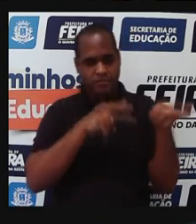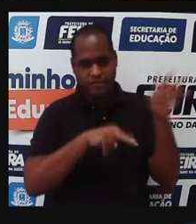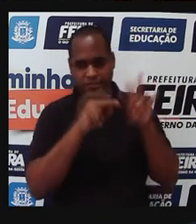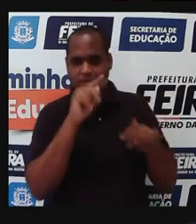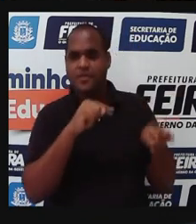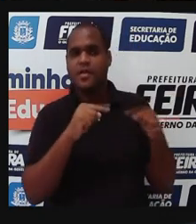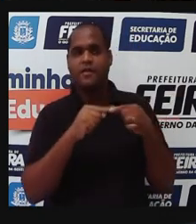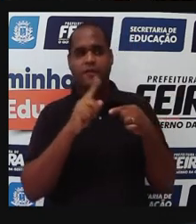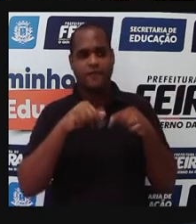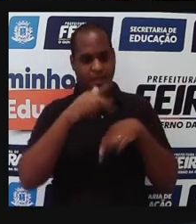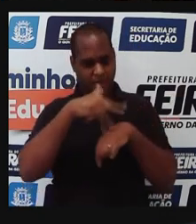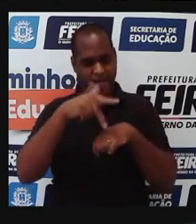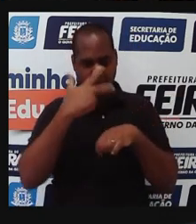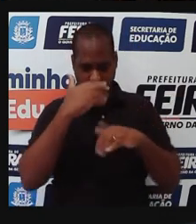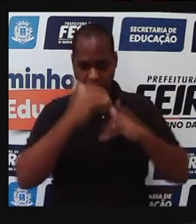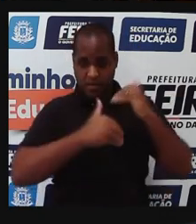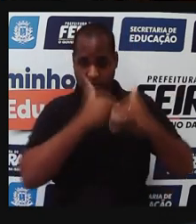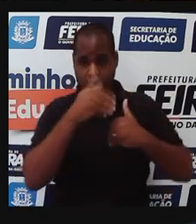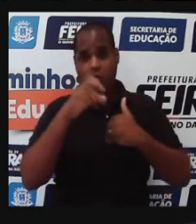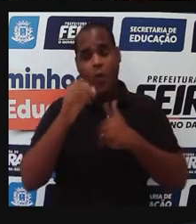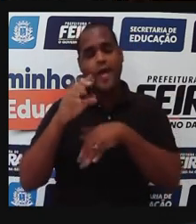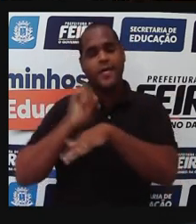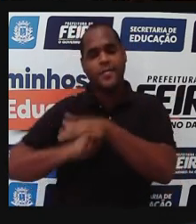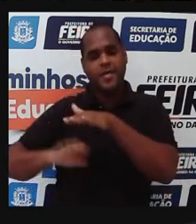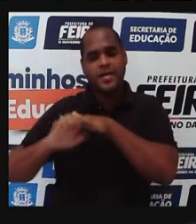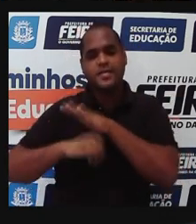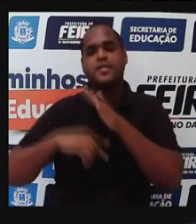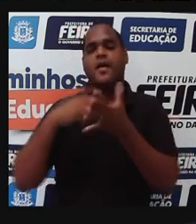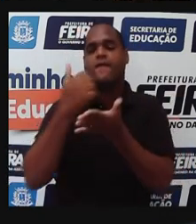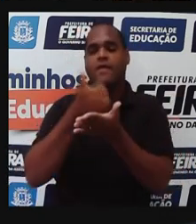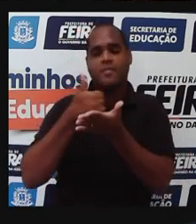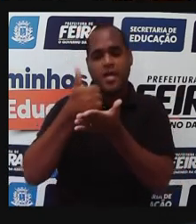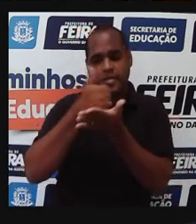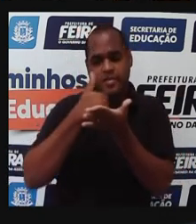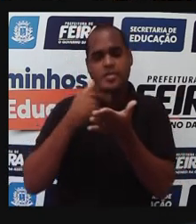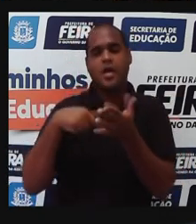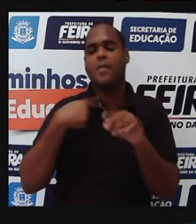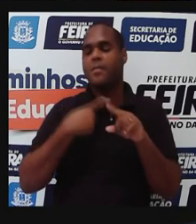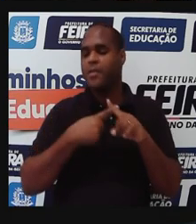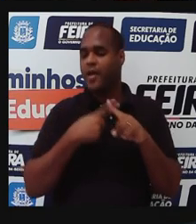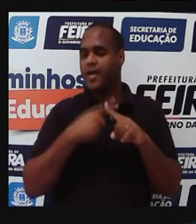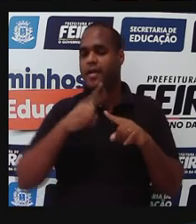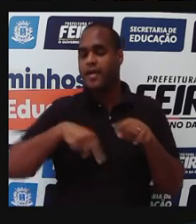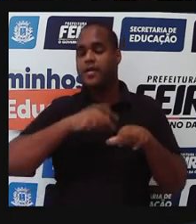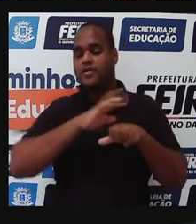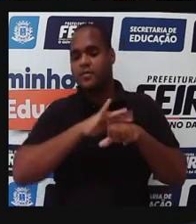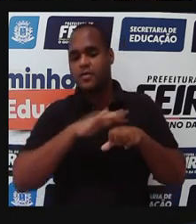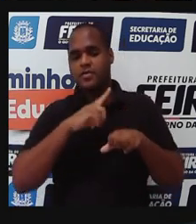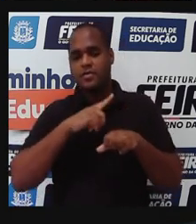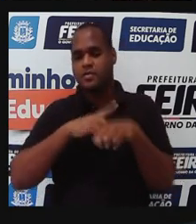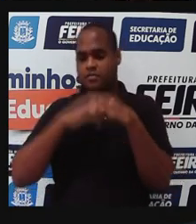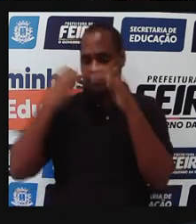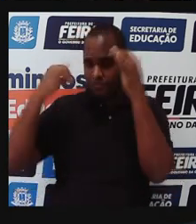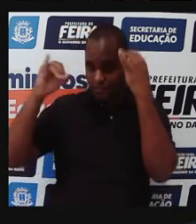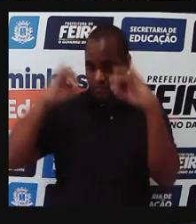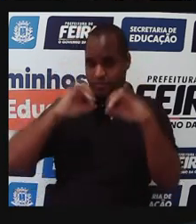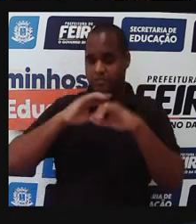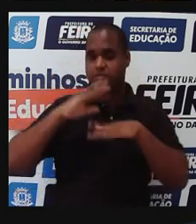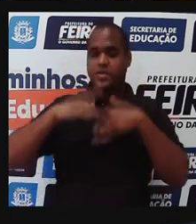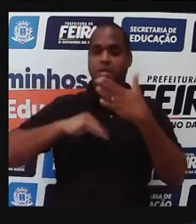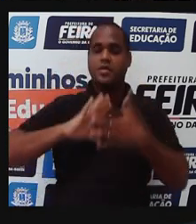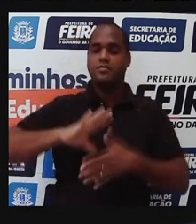pelos países em desenvolvimento, pelas empresas farmacêuticas, né, por quê? Porque essas doenças negligenciadas, elas